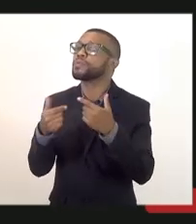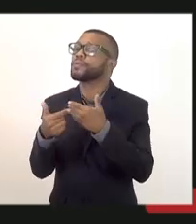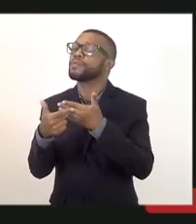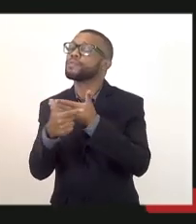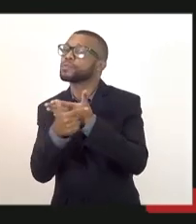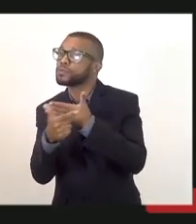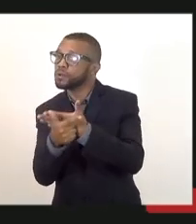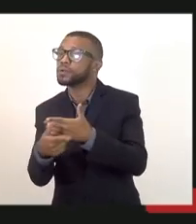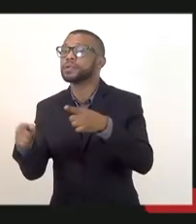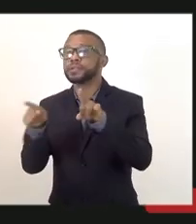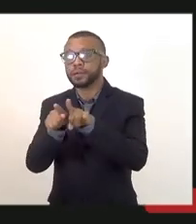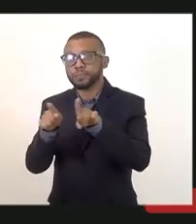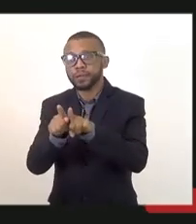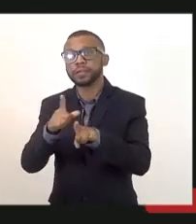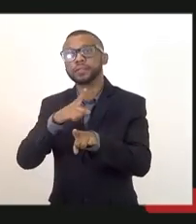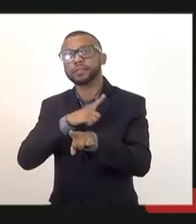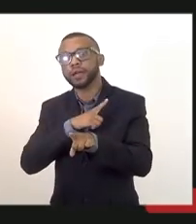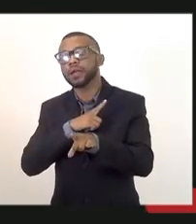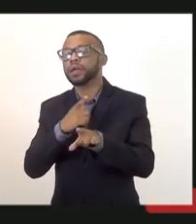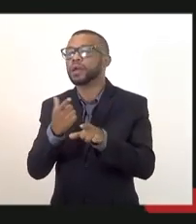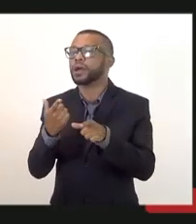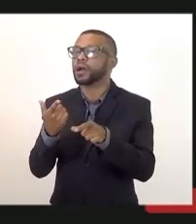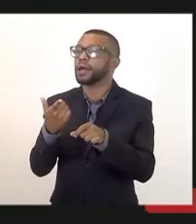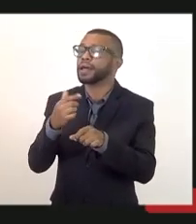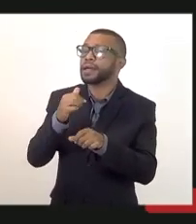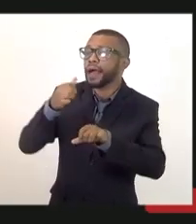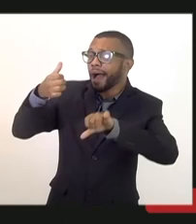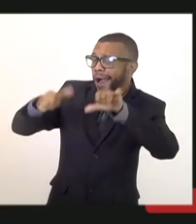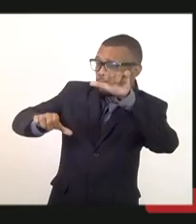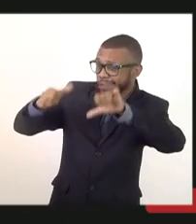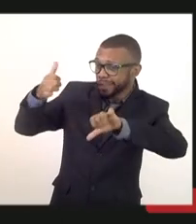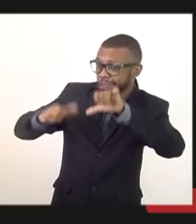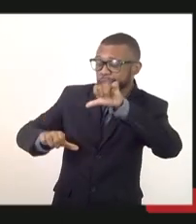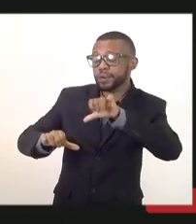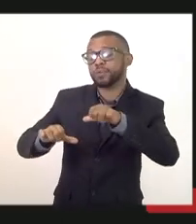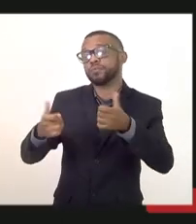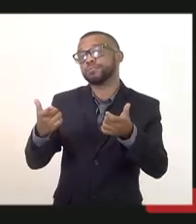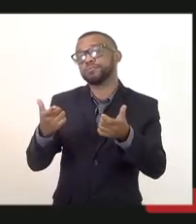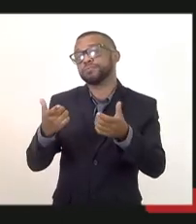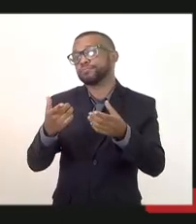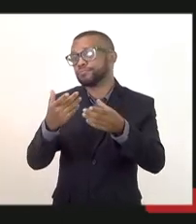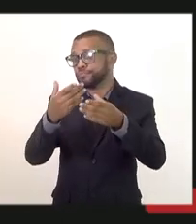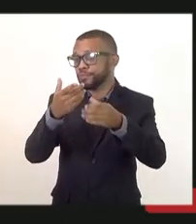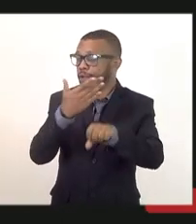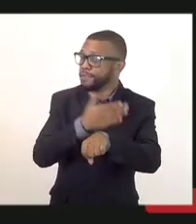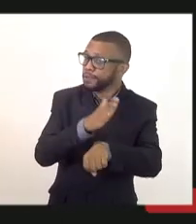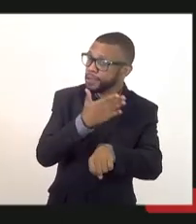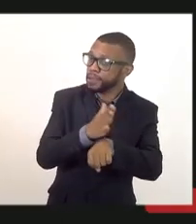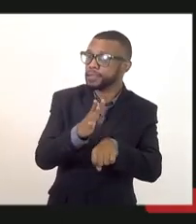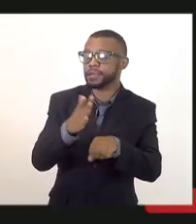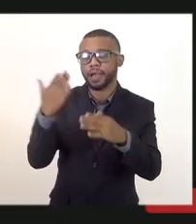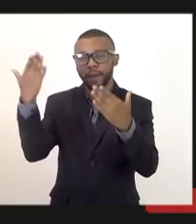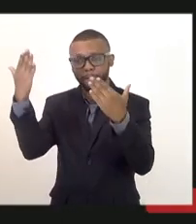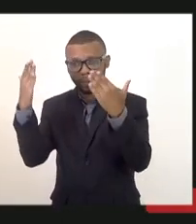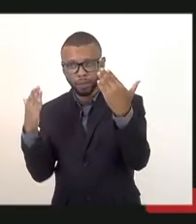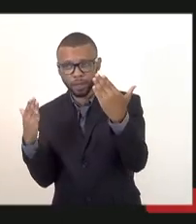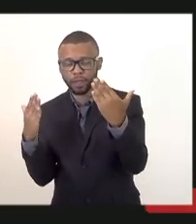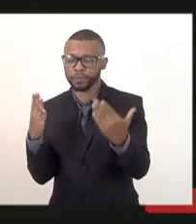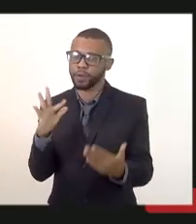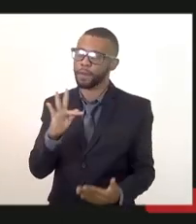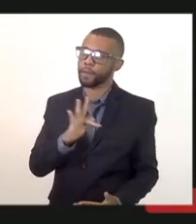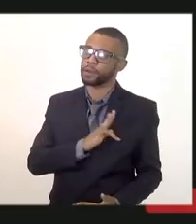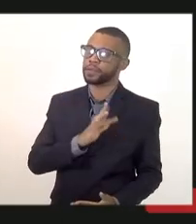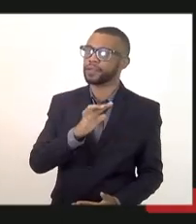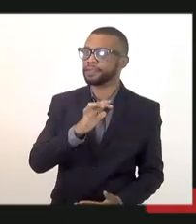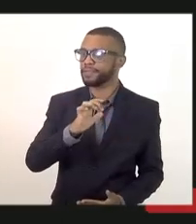aptidão física e psicológica por exemplo o CIAP polícia civil PM e até mesmo o próprio corpo de bombeiros